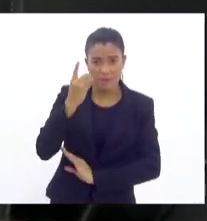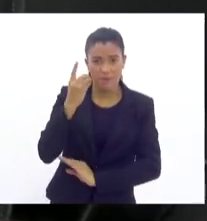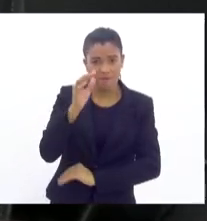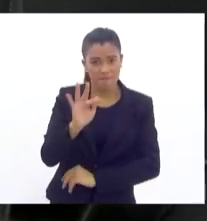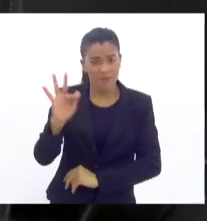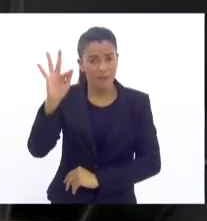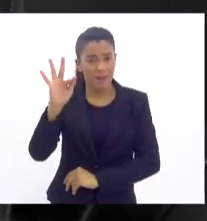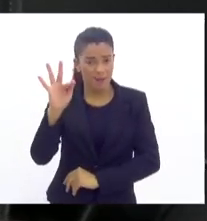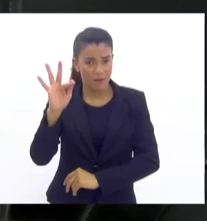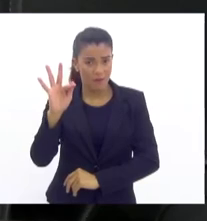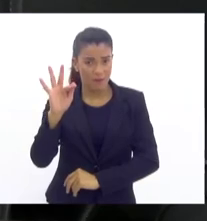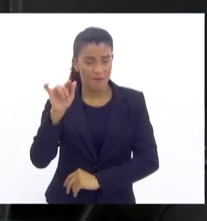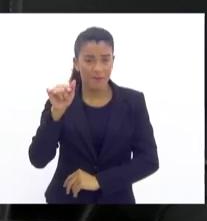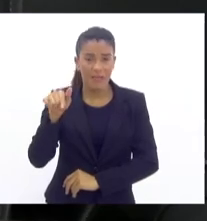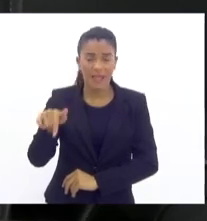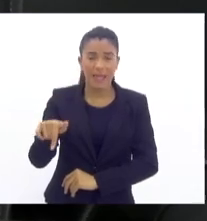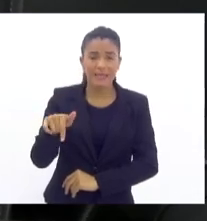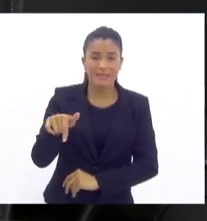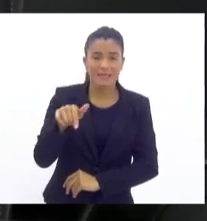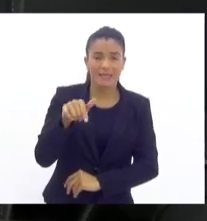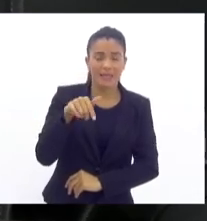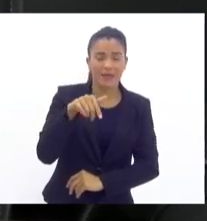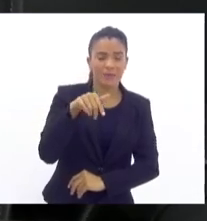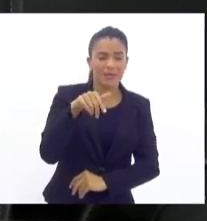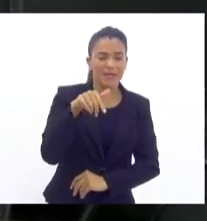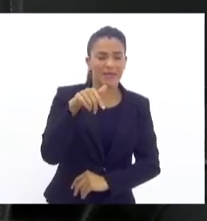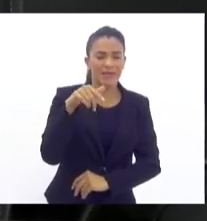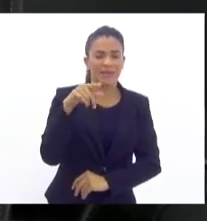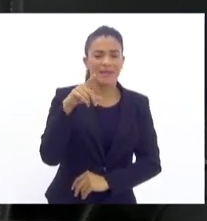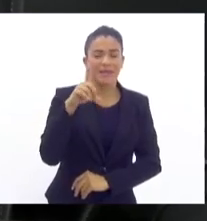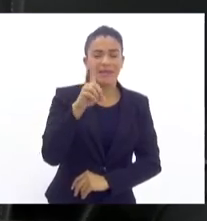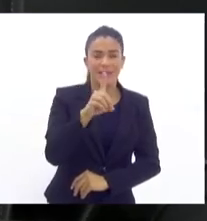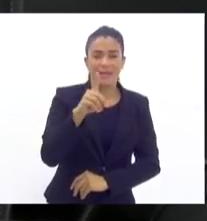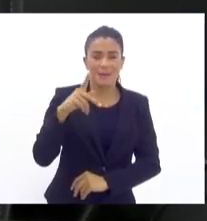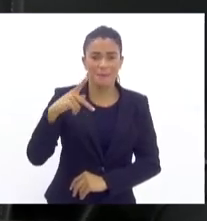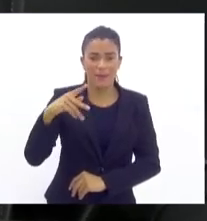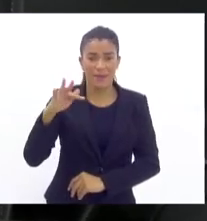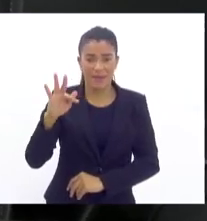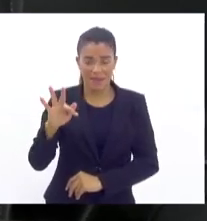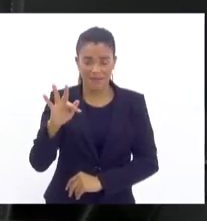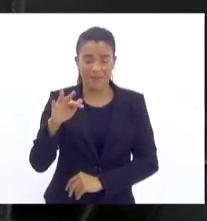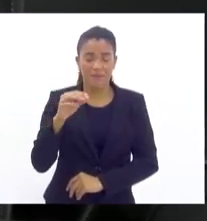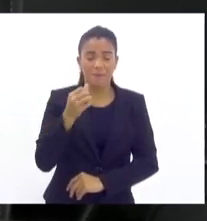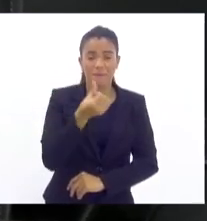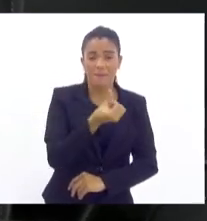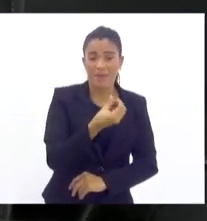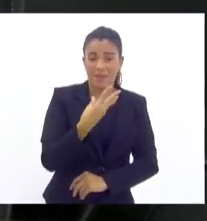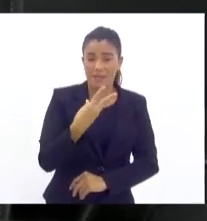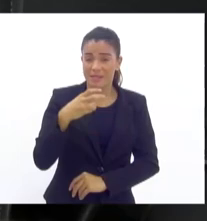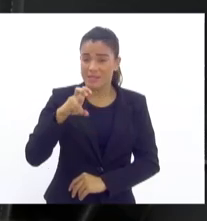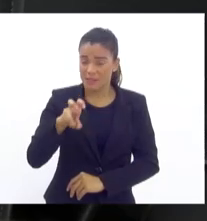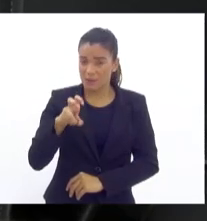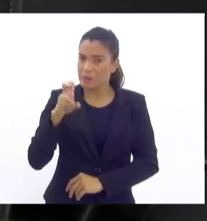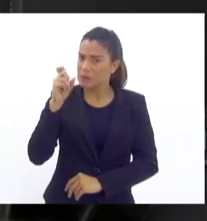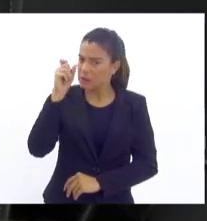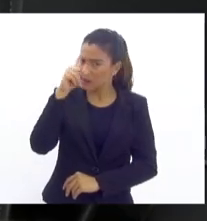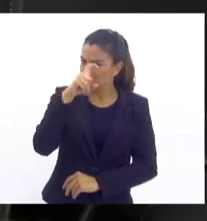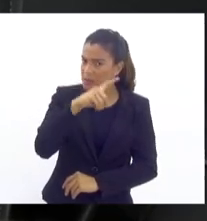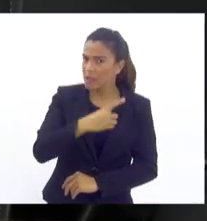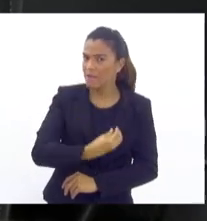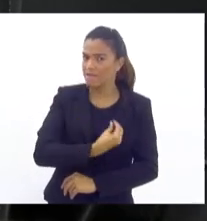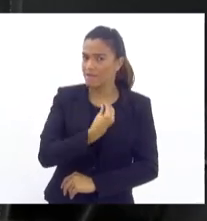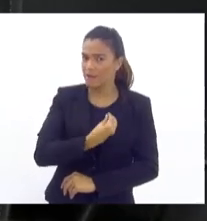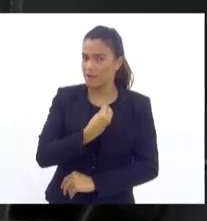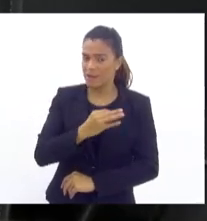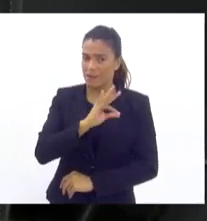Essa DPF 635 é uma vergonha, é uma vergonha. Dificulta realmente a vida do policial que possa realmente,